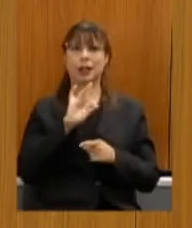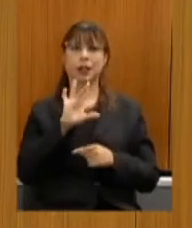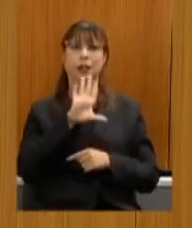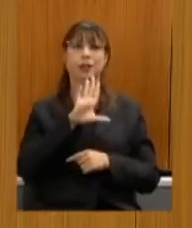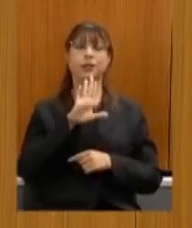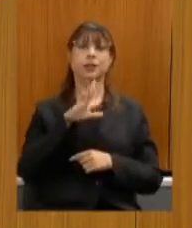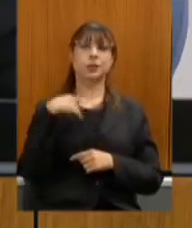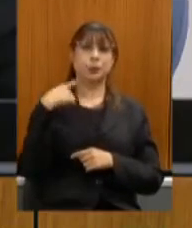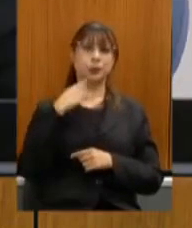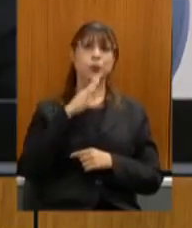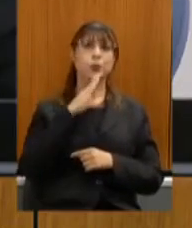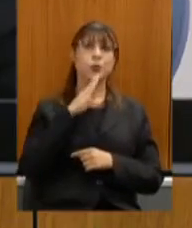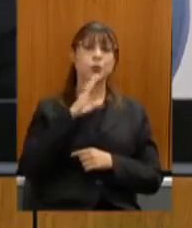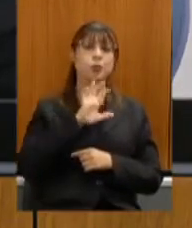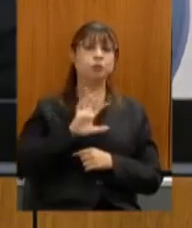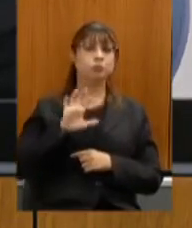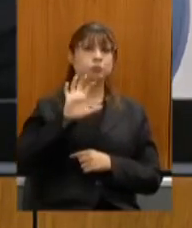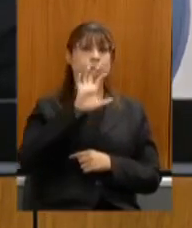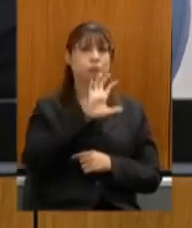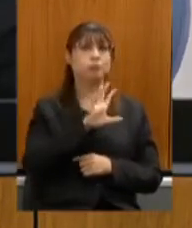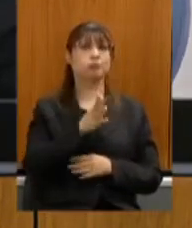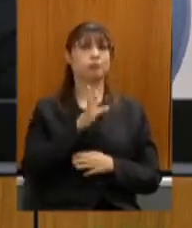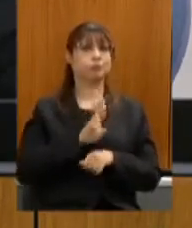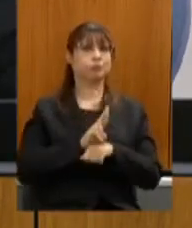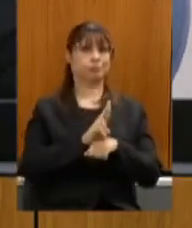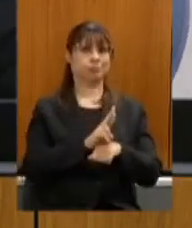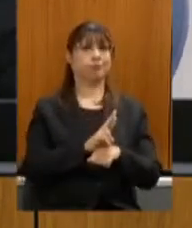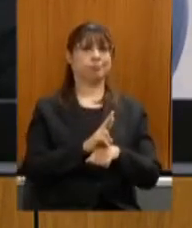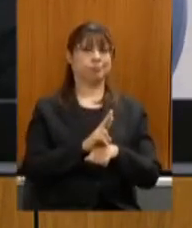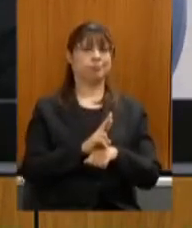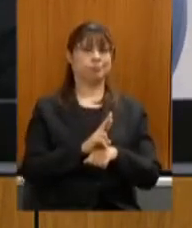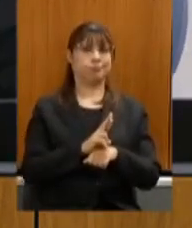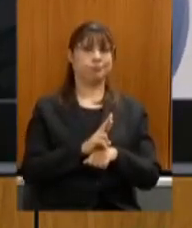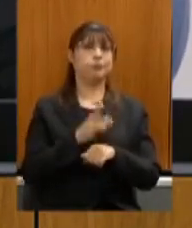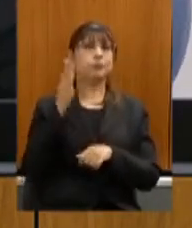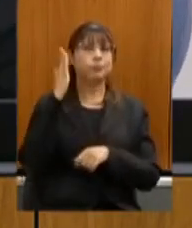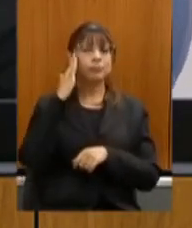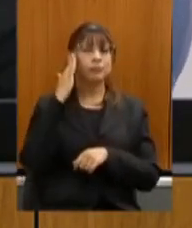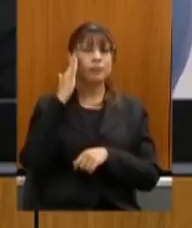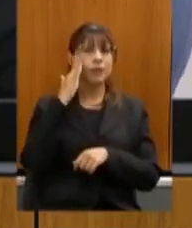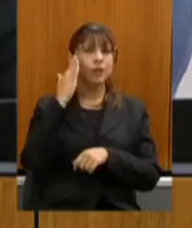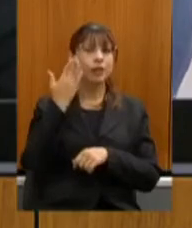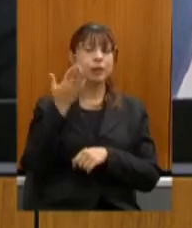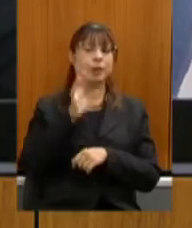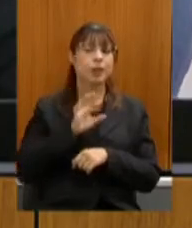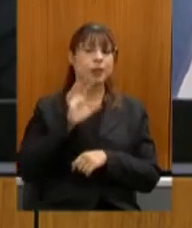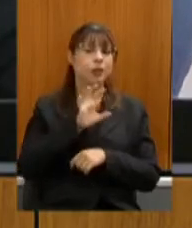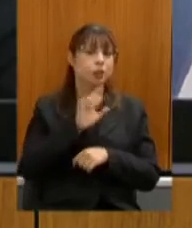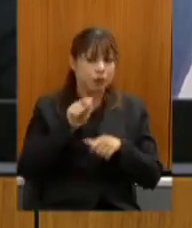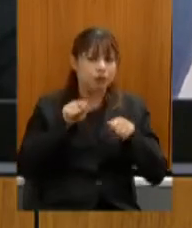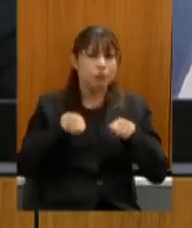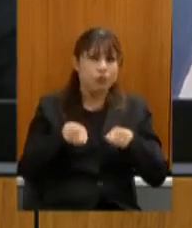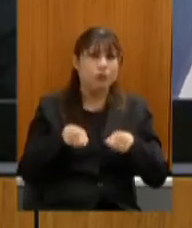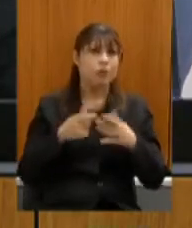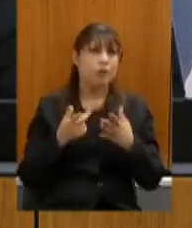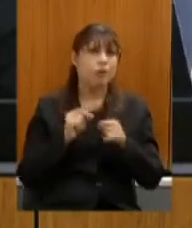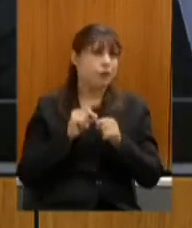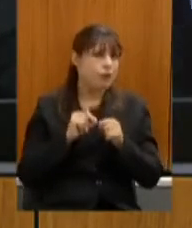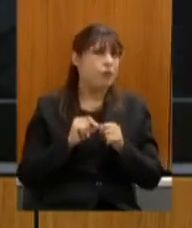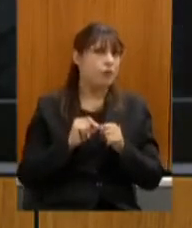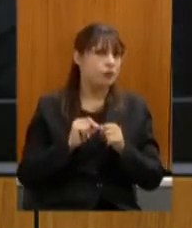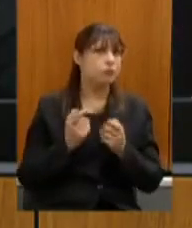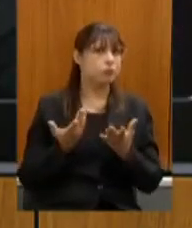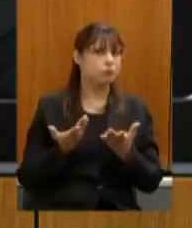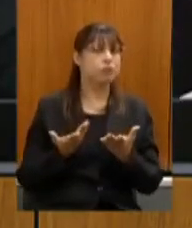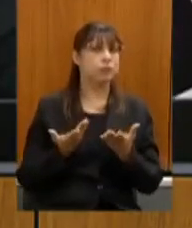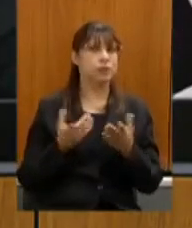a região a qual ele representa e sabe do potencial dessa região e sabe de tudo aquilo que